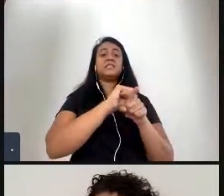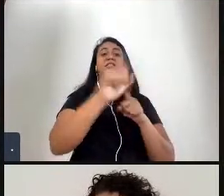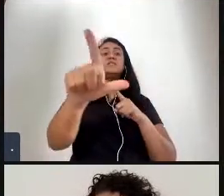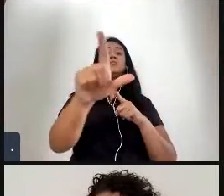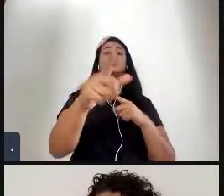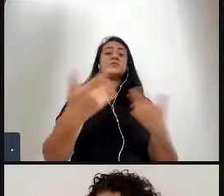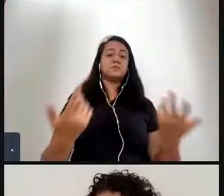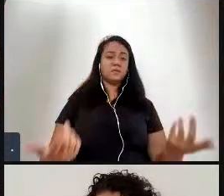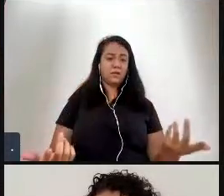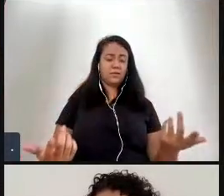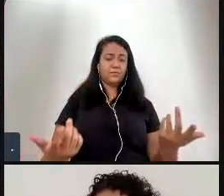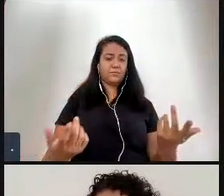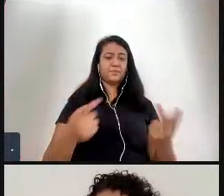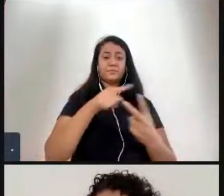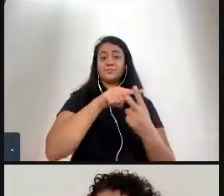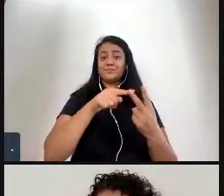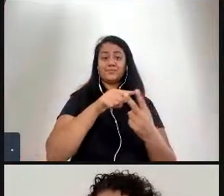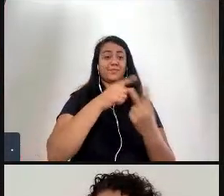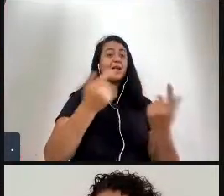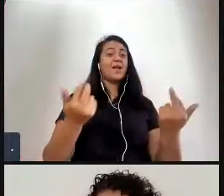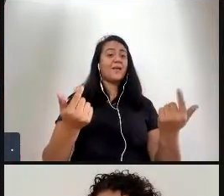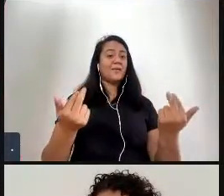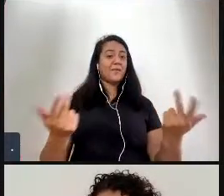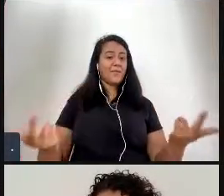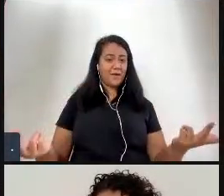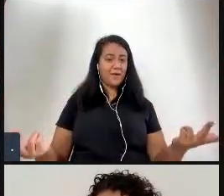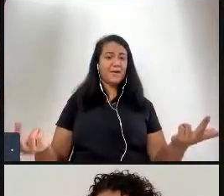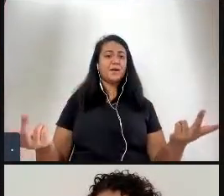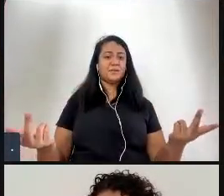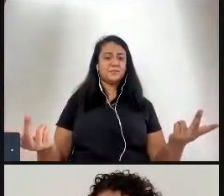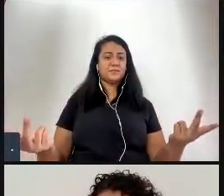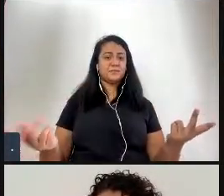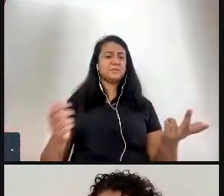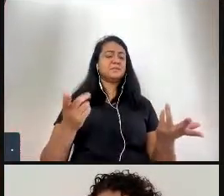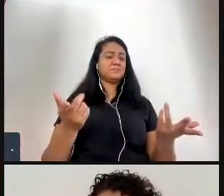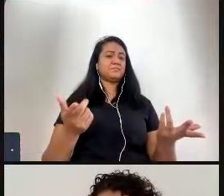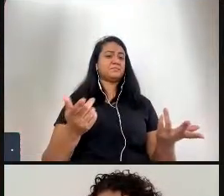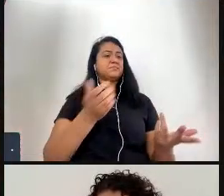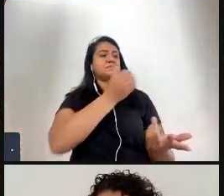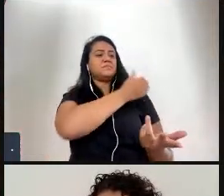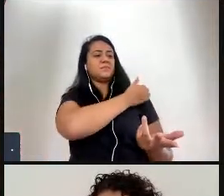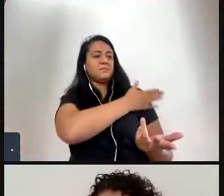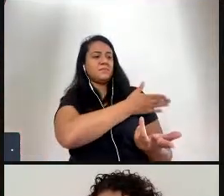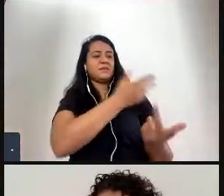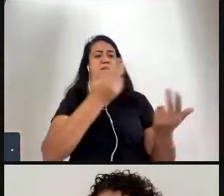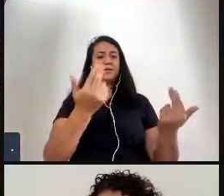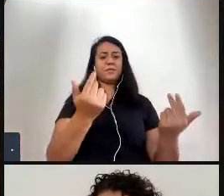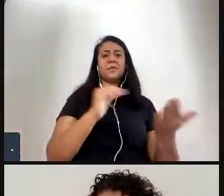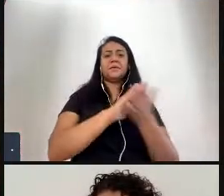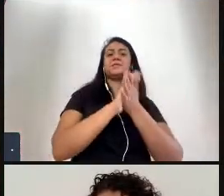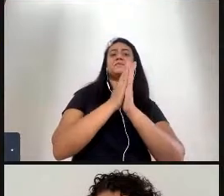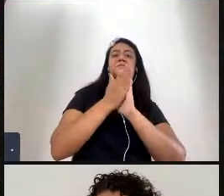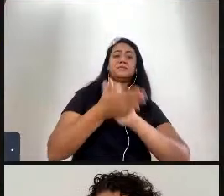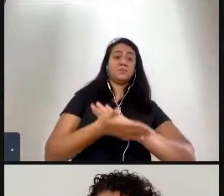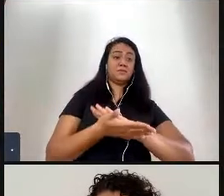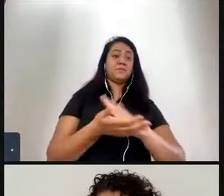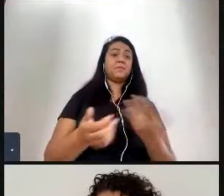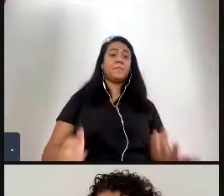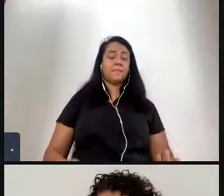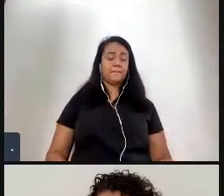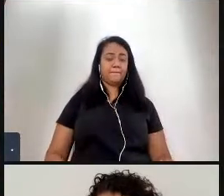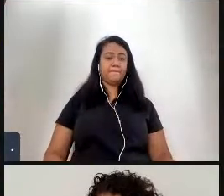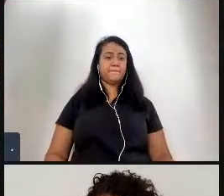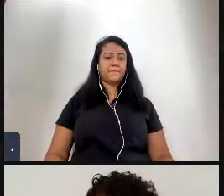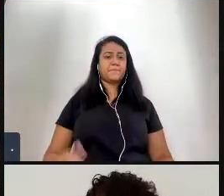as duas coisas são sinônimas quando você está falando de exclusão você está expulsando pessoas então eu penso